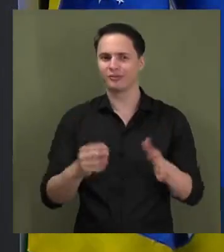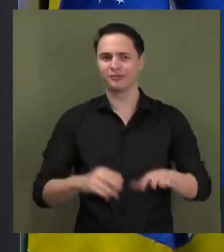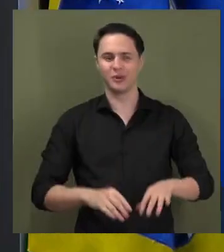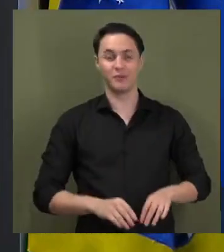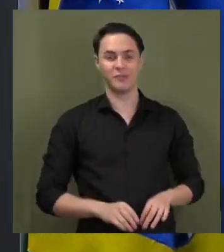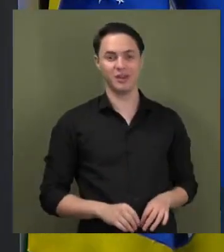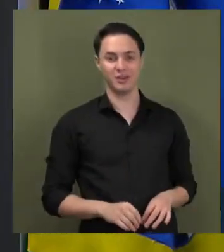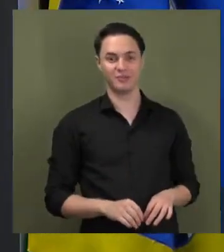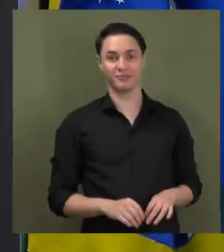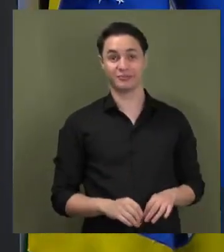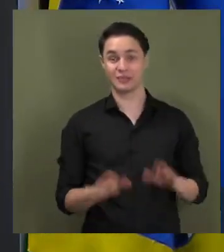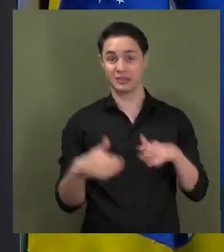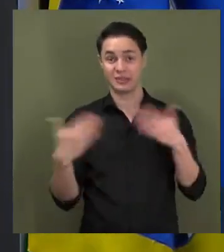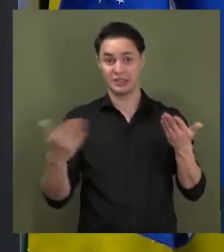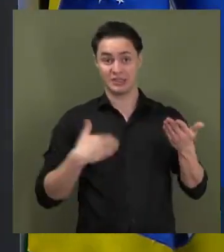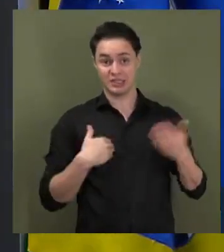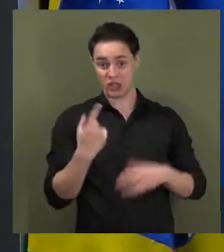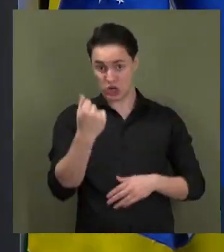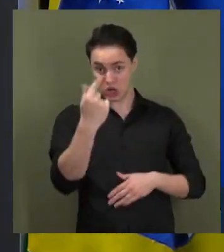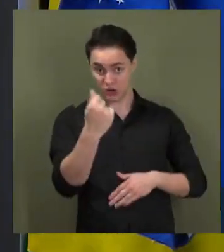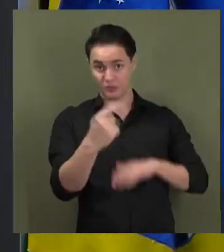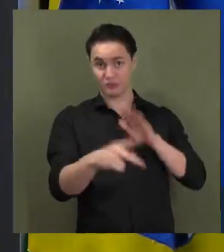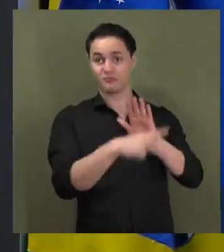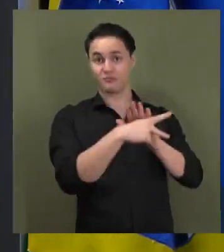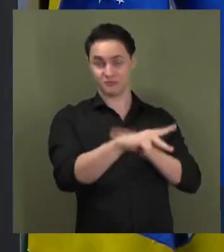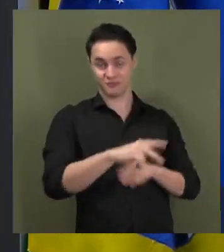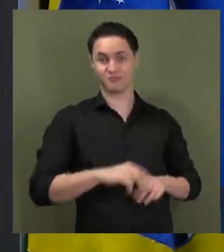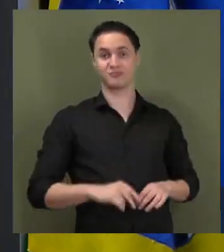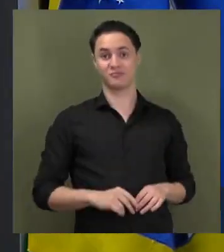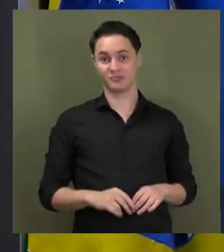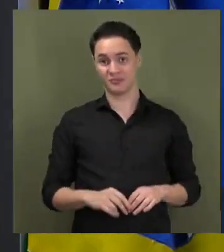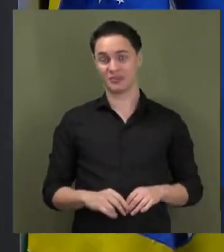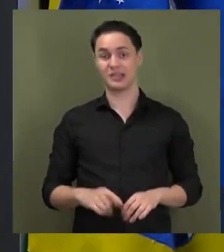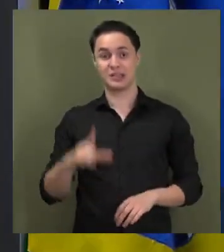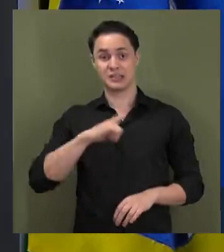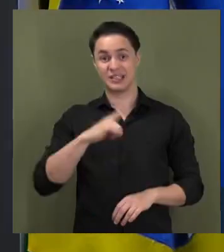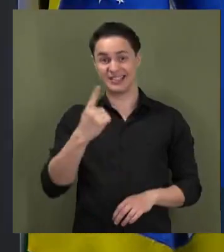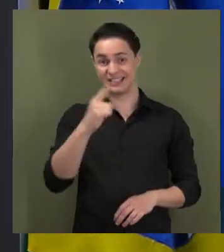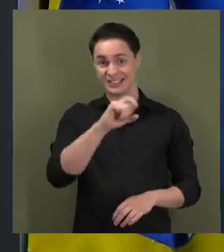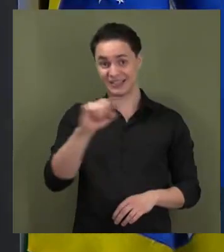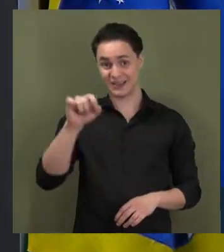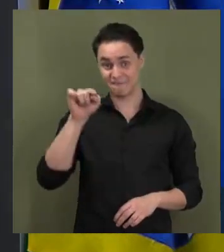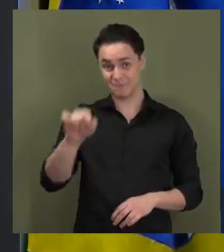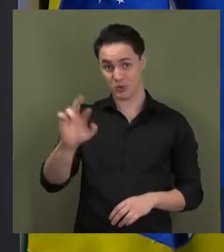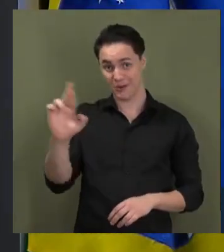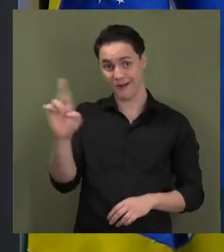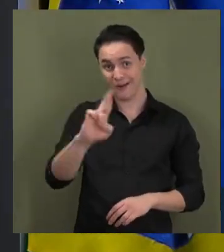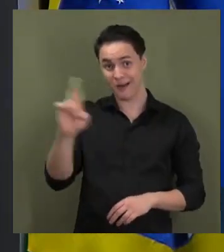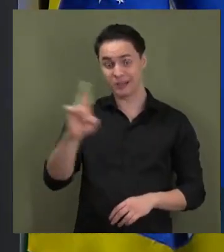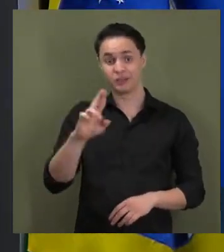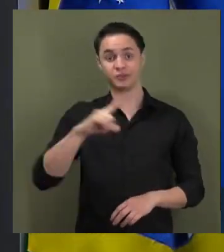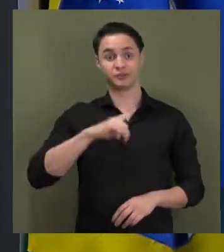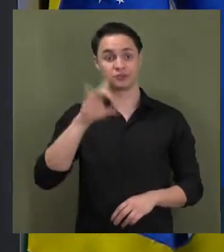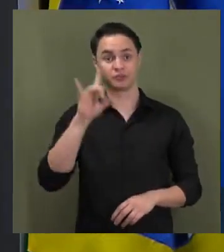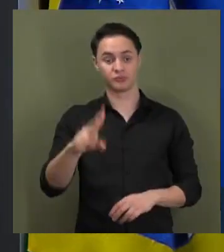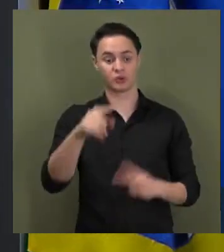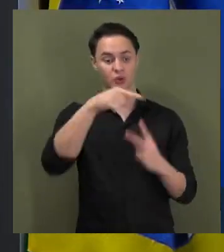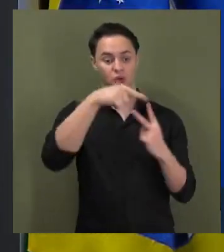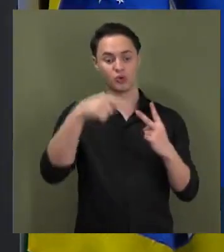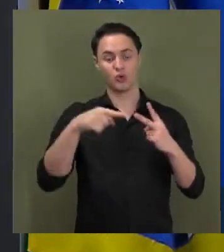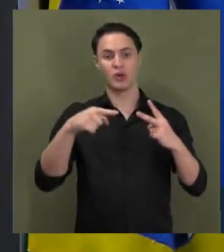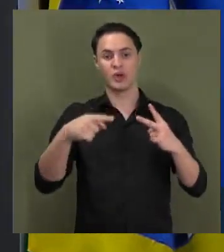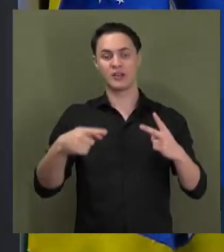social dessa empresa era irrisório, 100 mil reais e possuía apenas dois funcionários